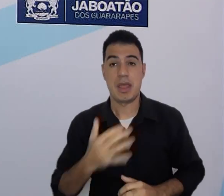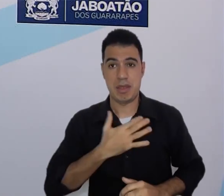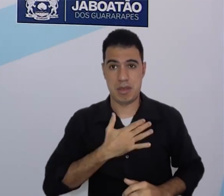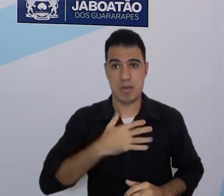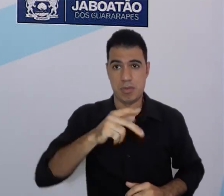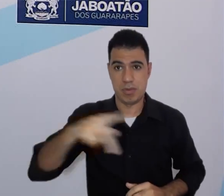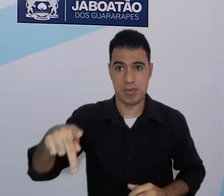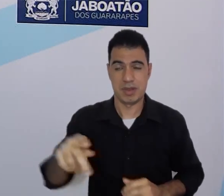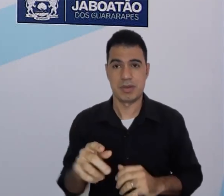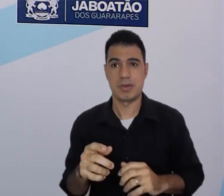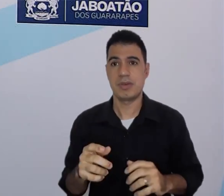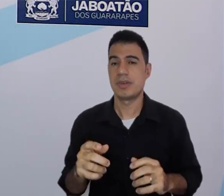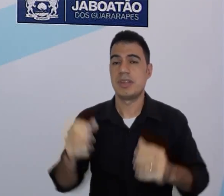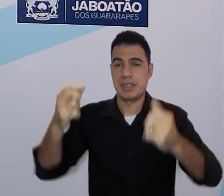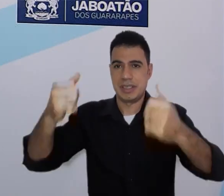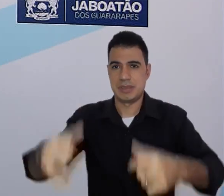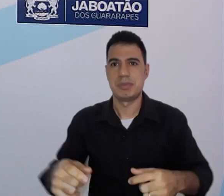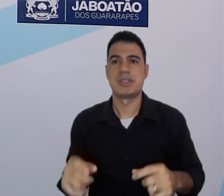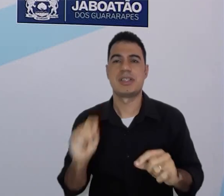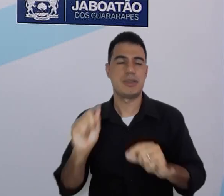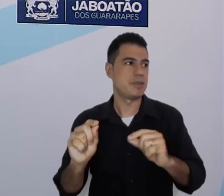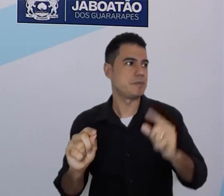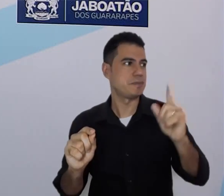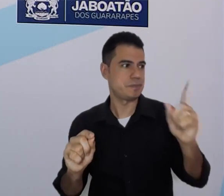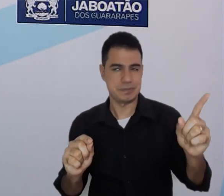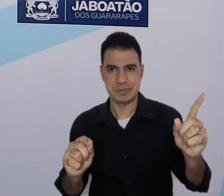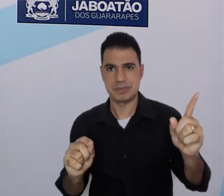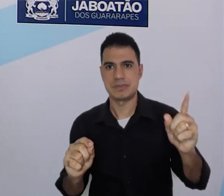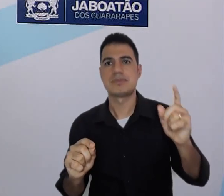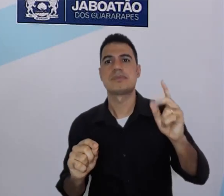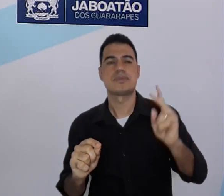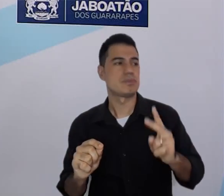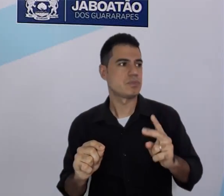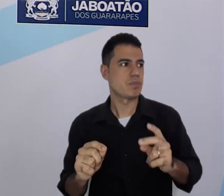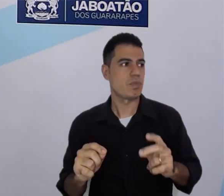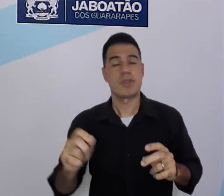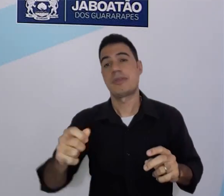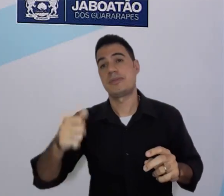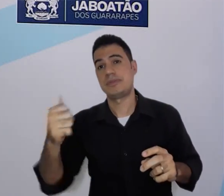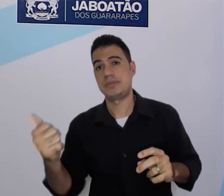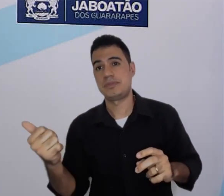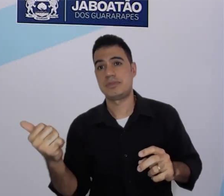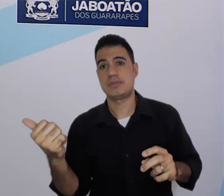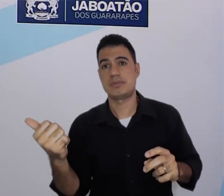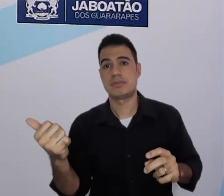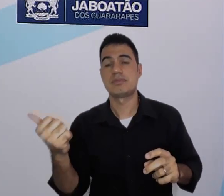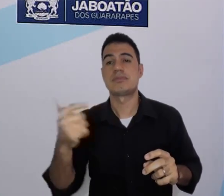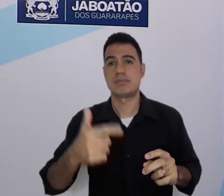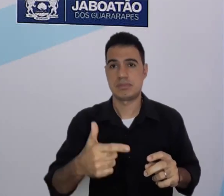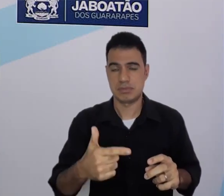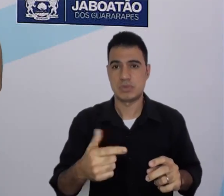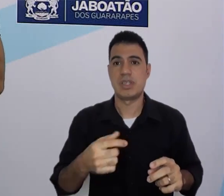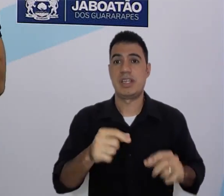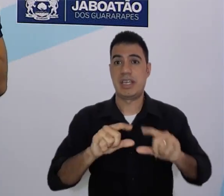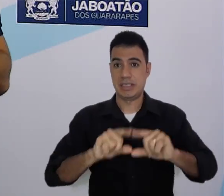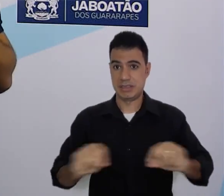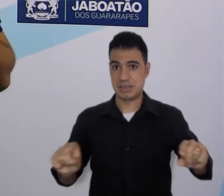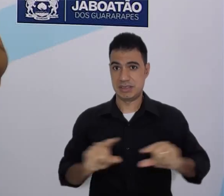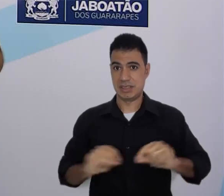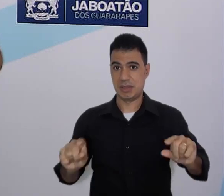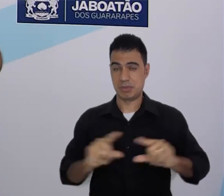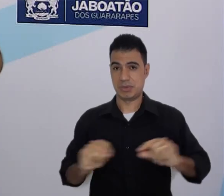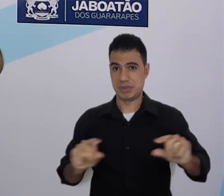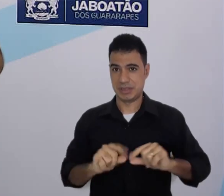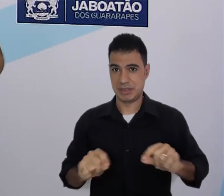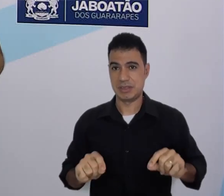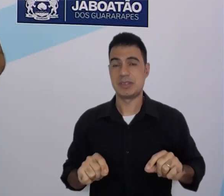seia and Shun. Seia and Shun are Japanese. I